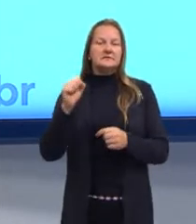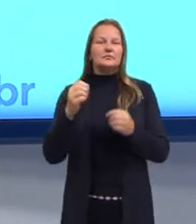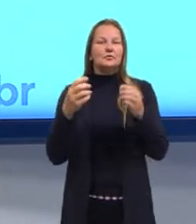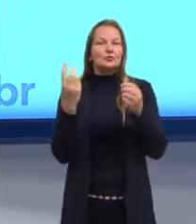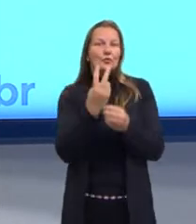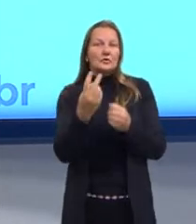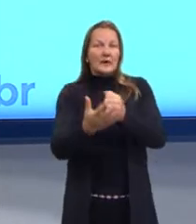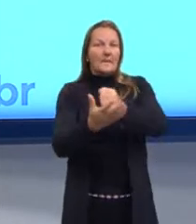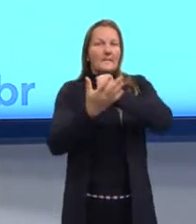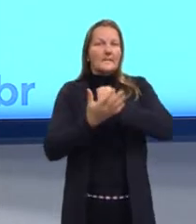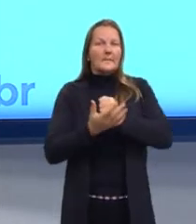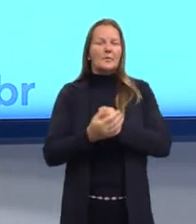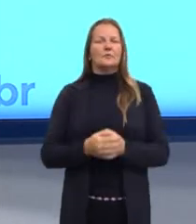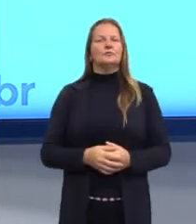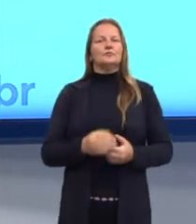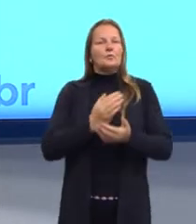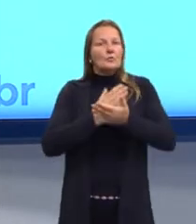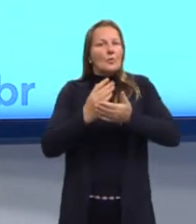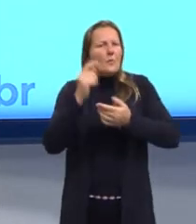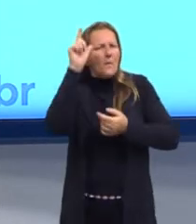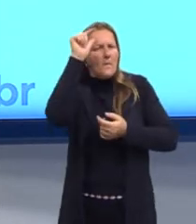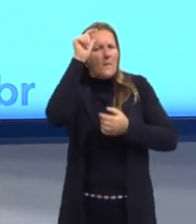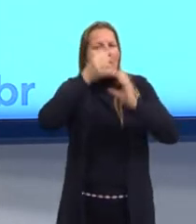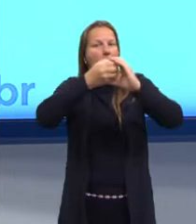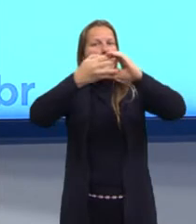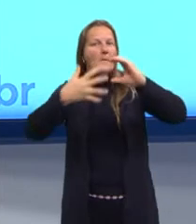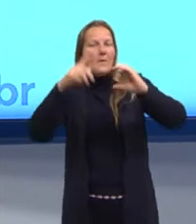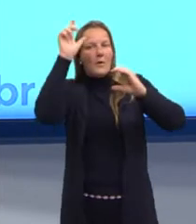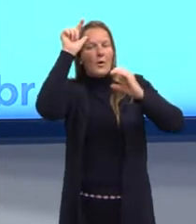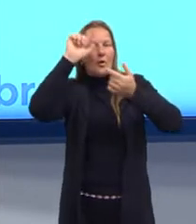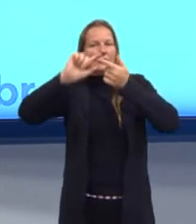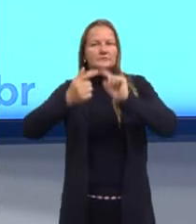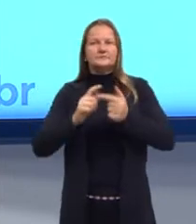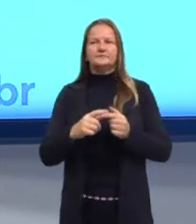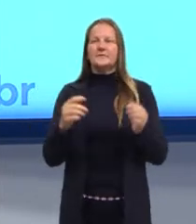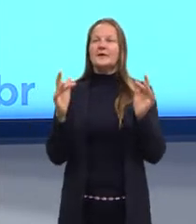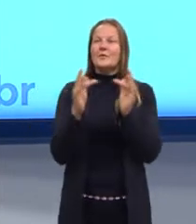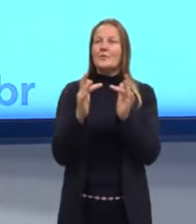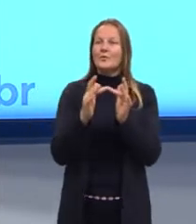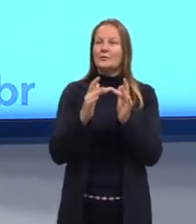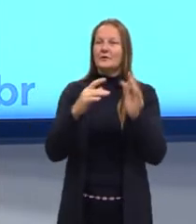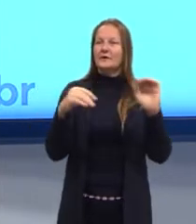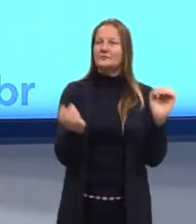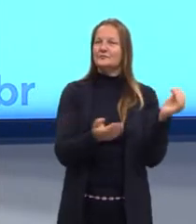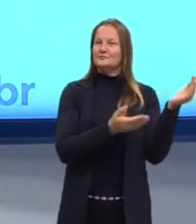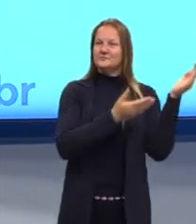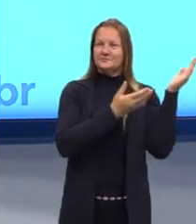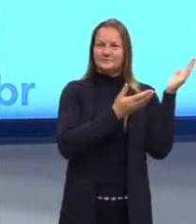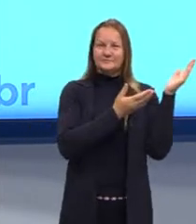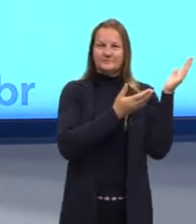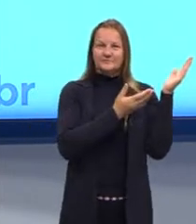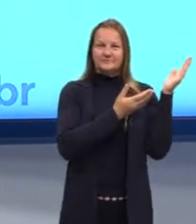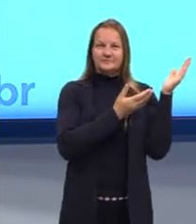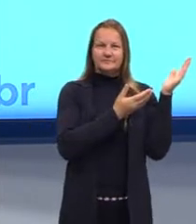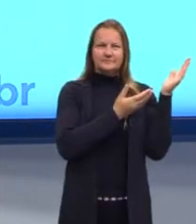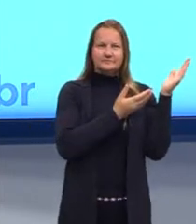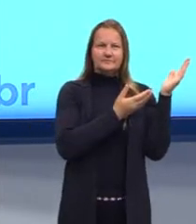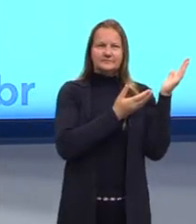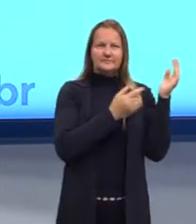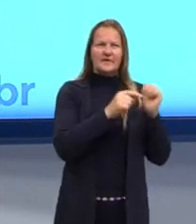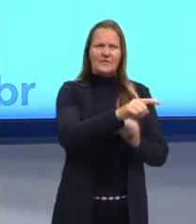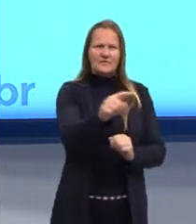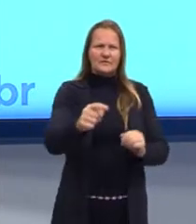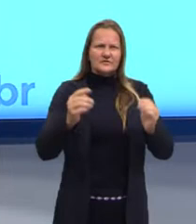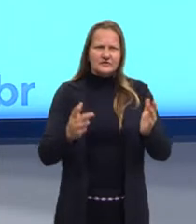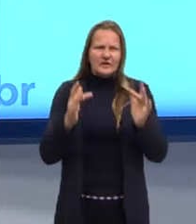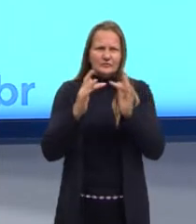aula, então, sobre princípios da lógica. E aqui também a gente sempre deixa alguns dos nossos contatos, alguns de vocês já entraram em